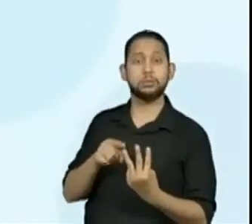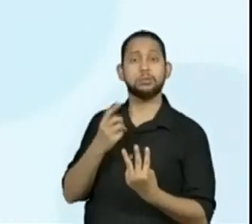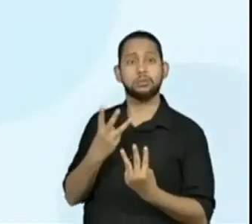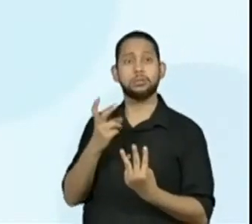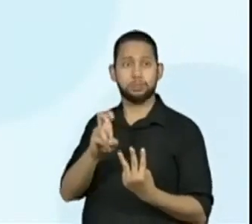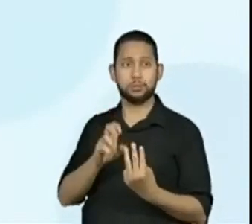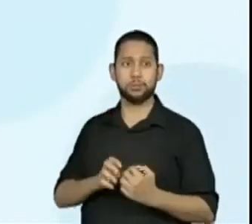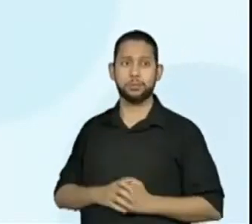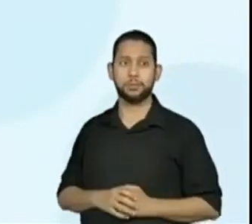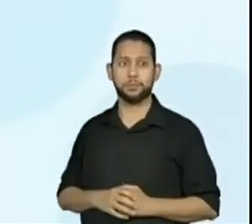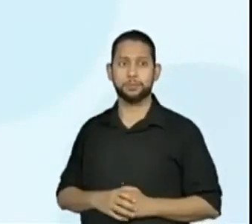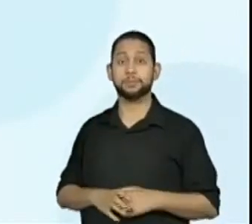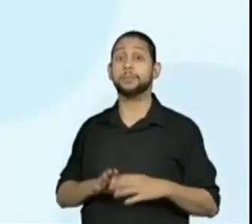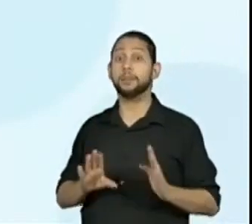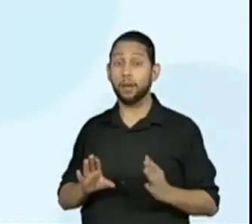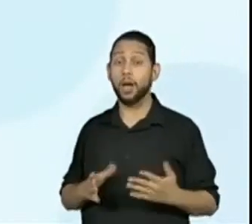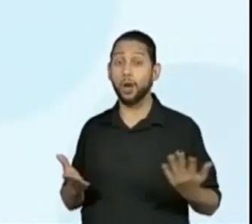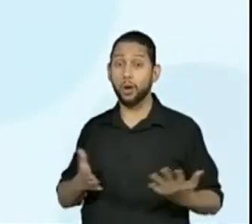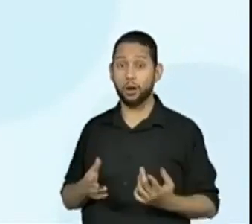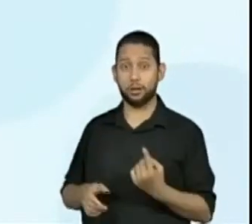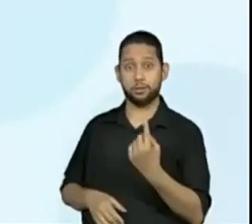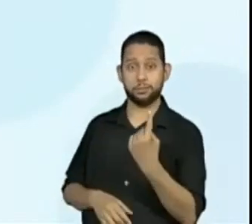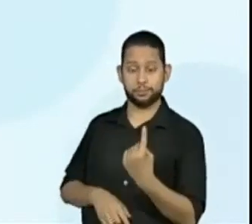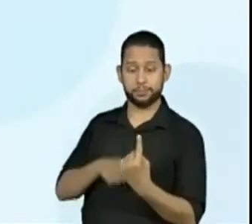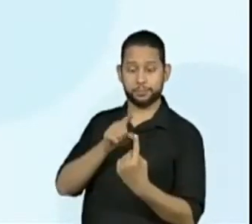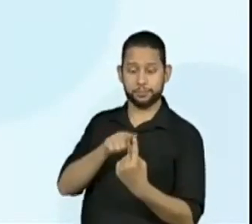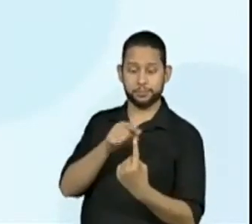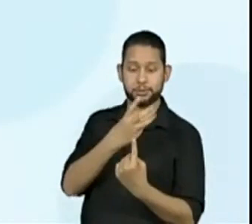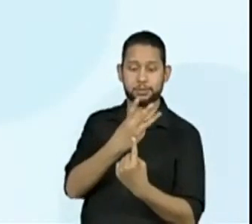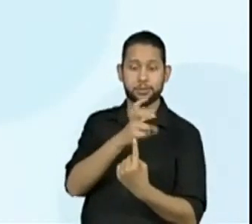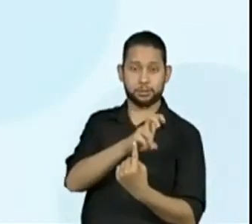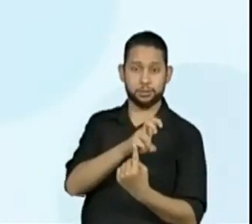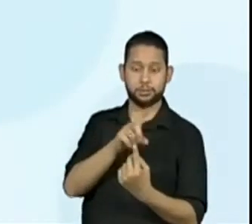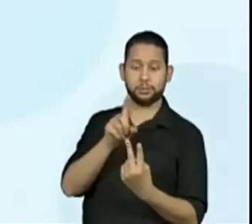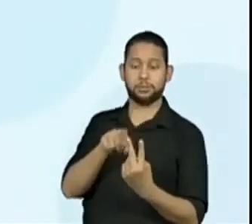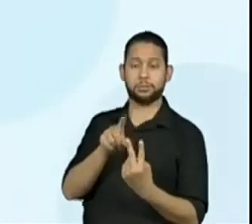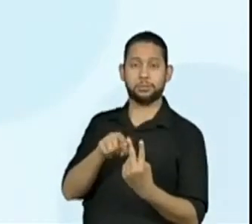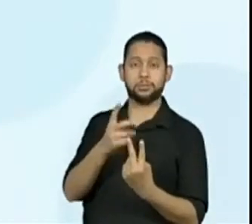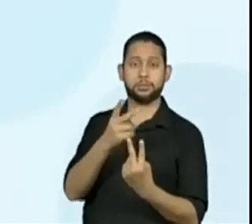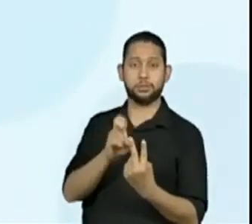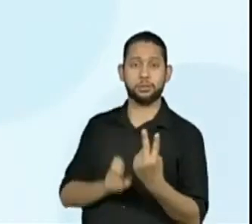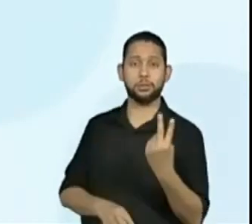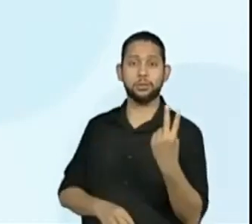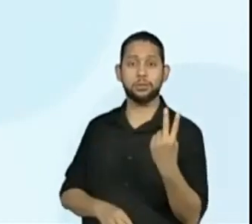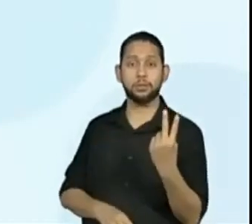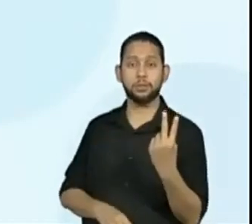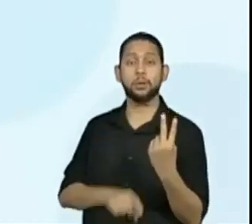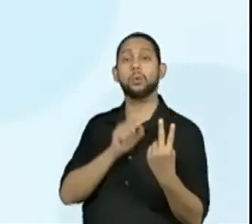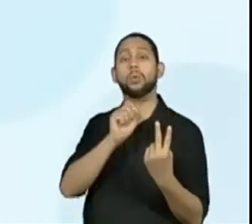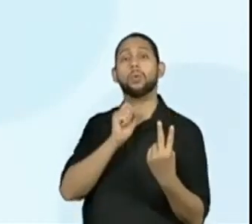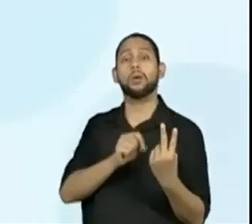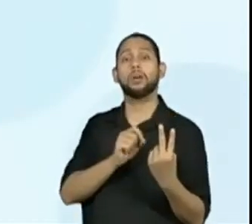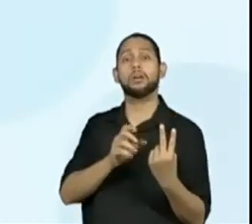mais uma parte é igual a 70.